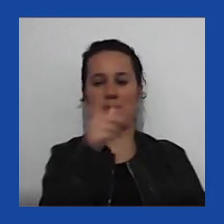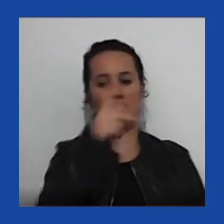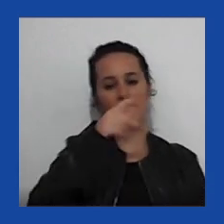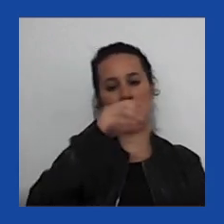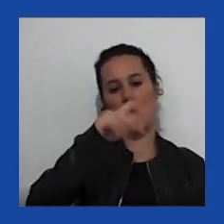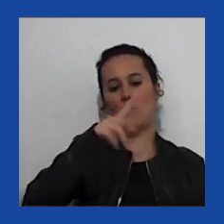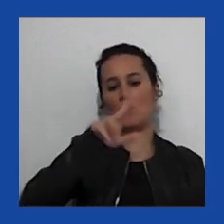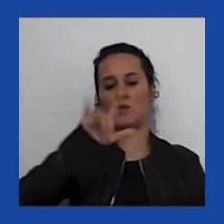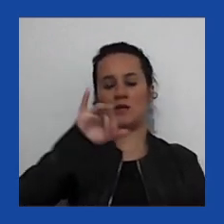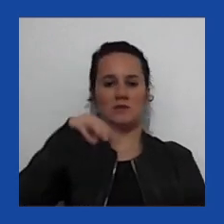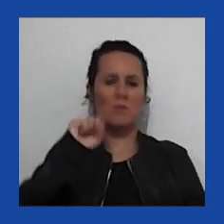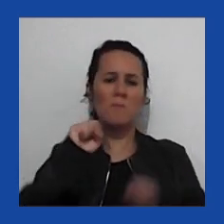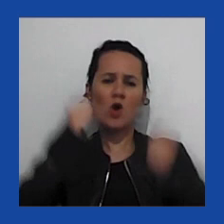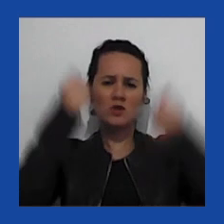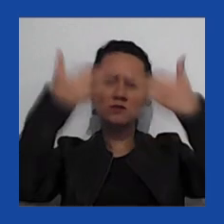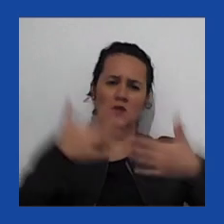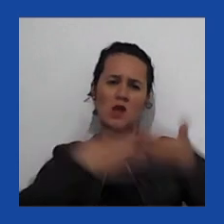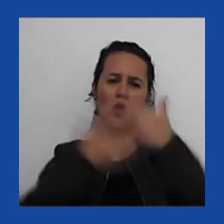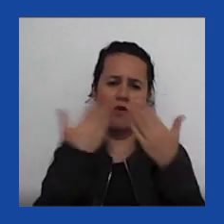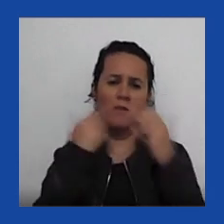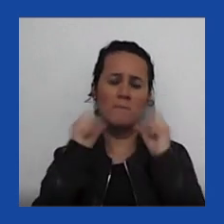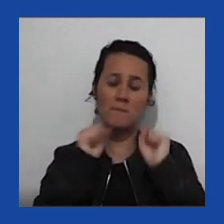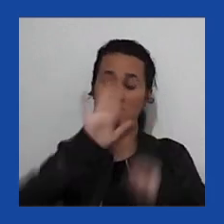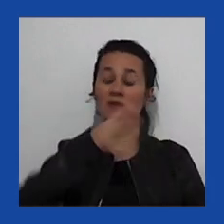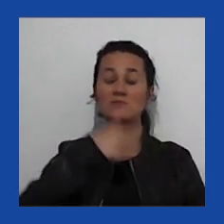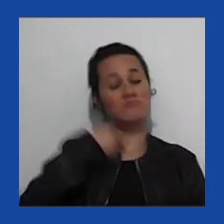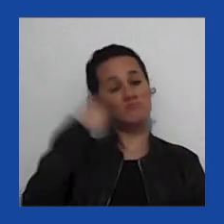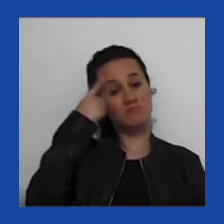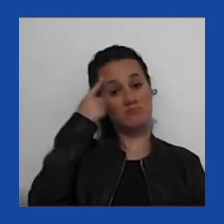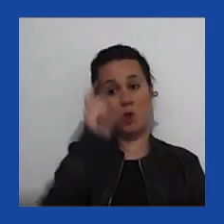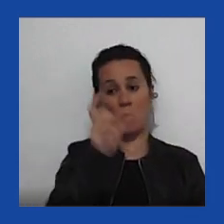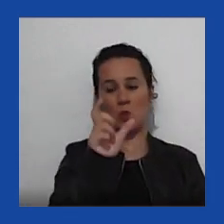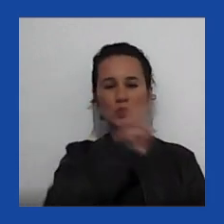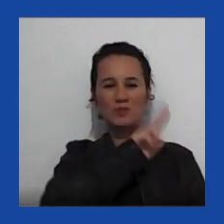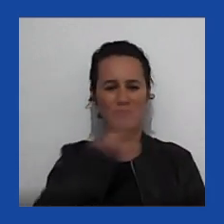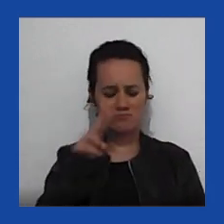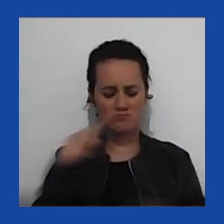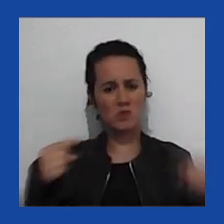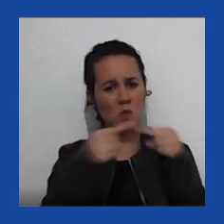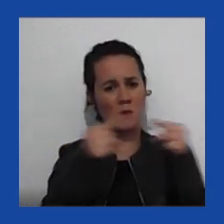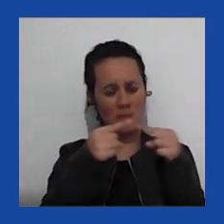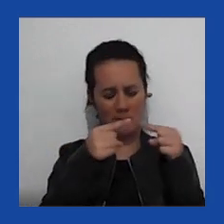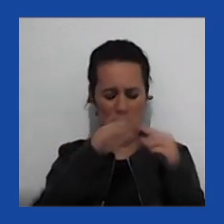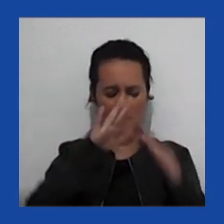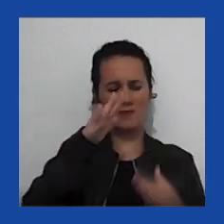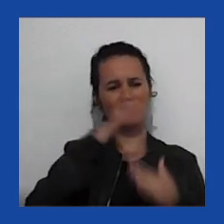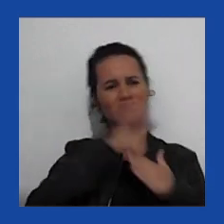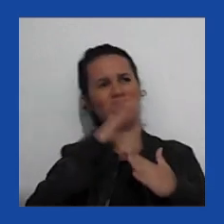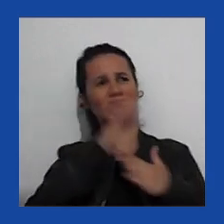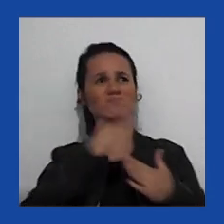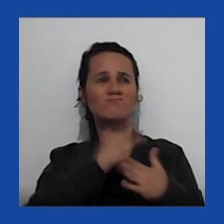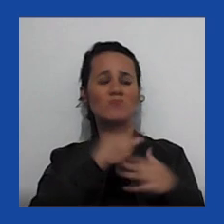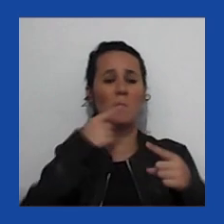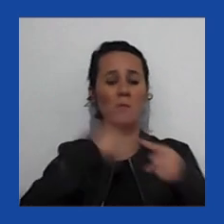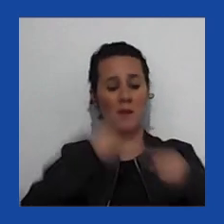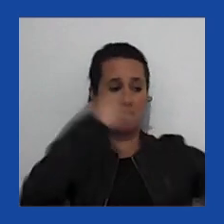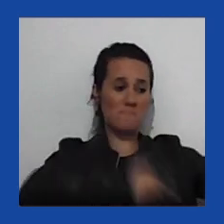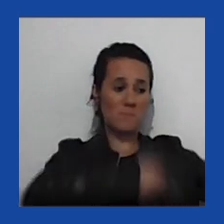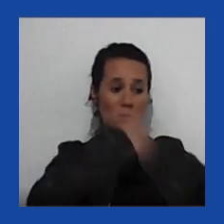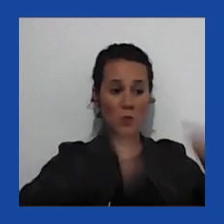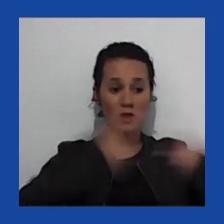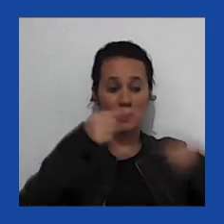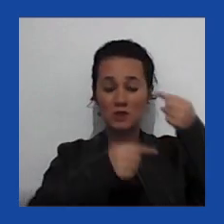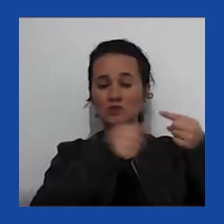sobre isso. Eu acho essa definição adequada, mas limitada. Porque muitos políticos fazem uma